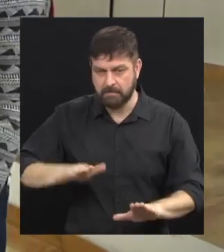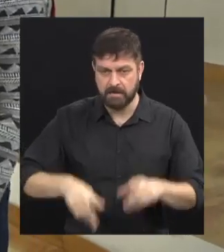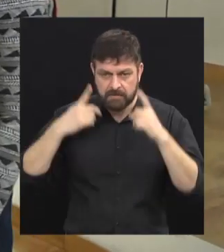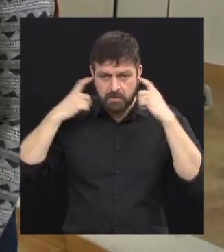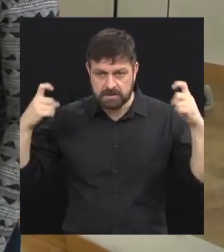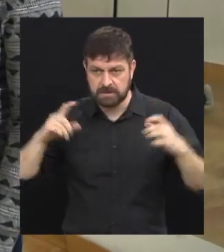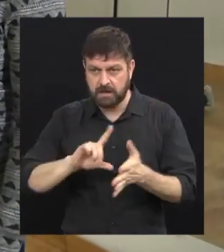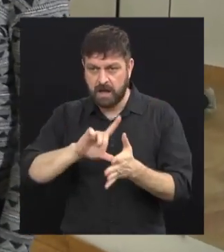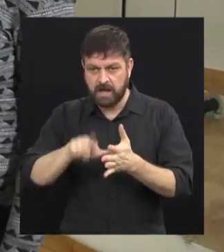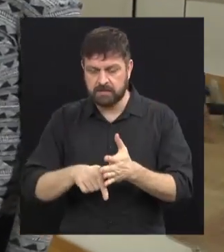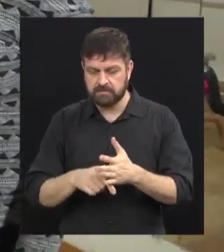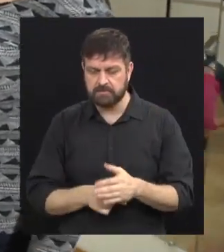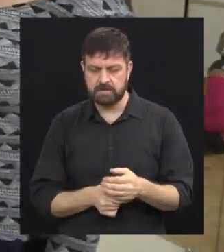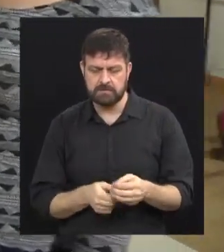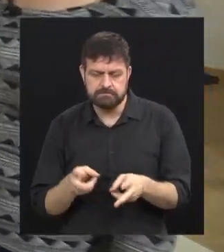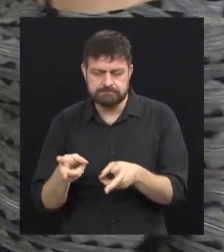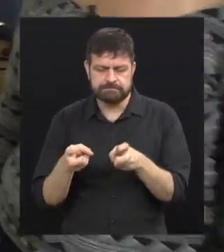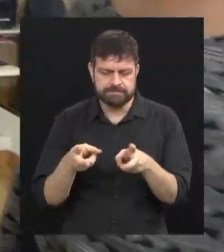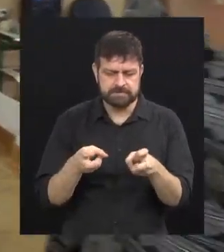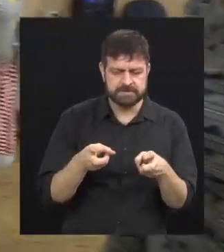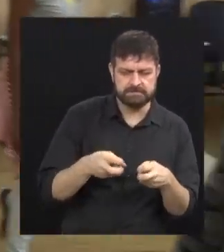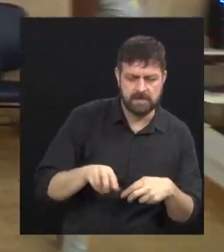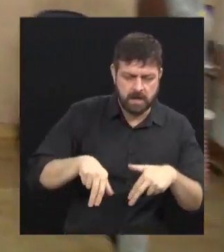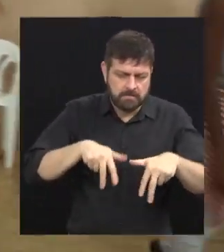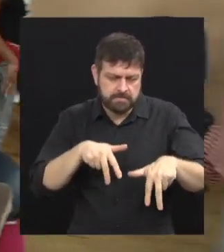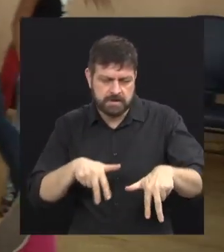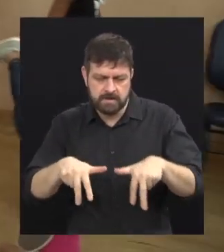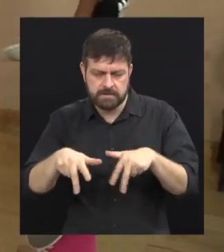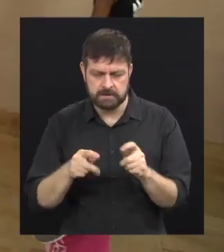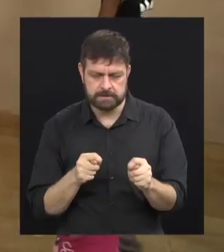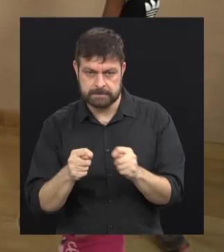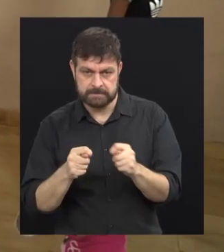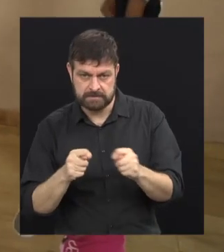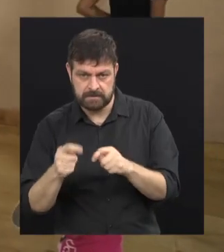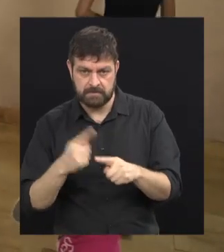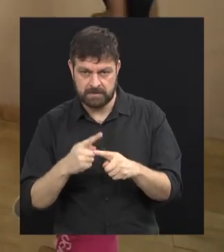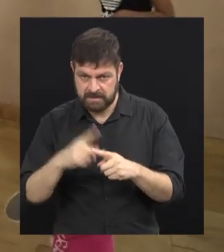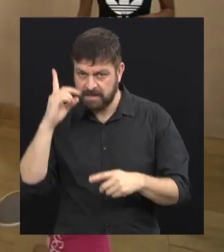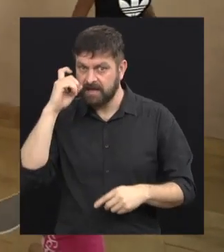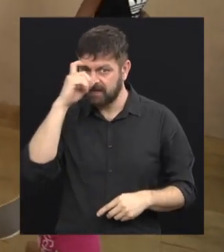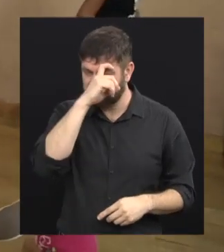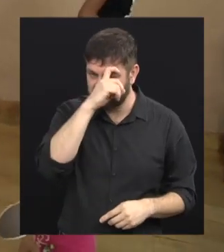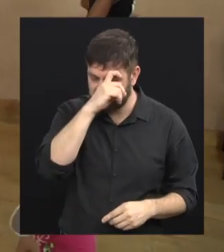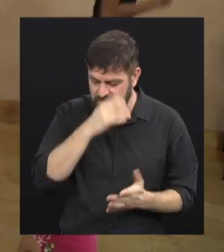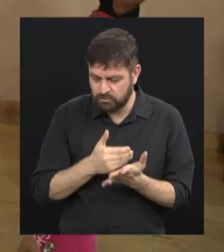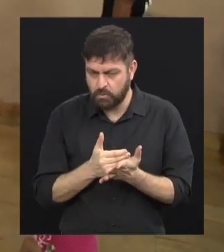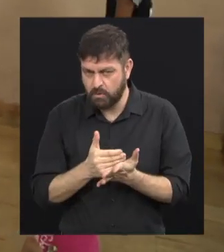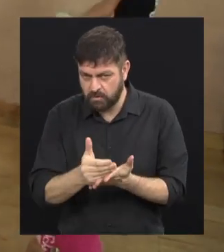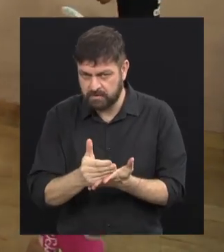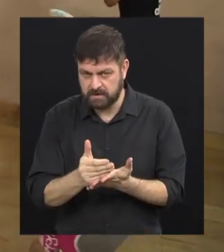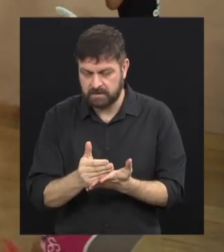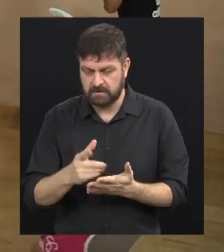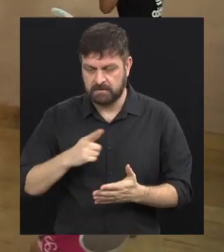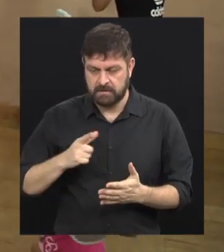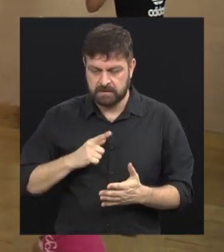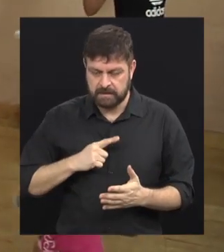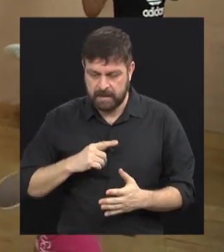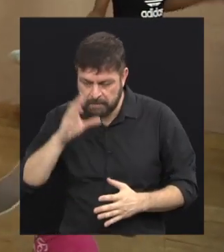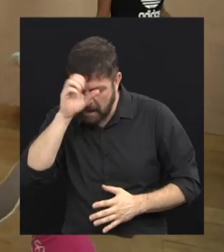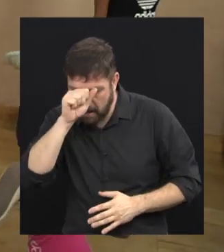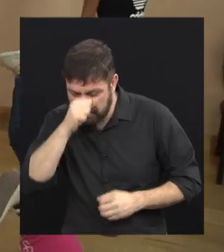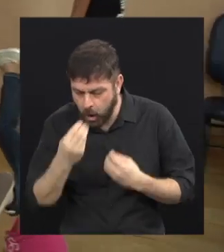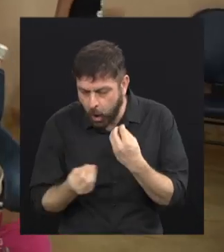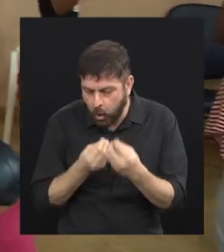que eles vão pegando o ritmo, conseguindo controlar, porque é um pouco difícil, até pra ter a coordenação